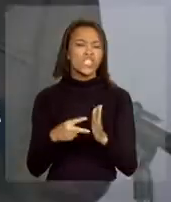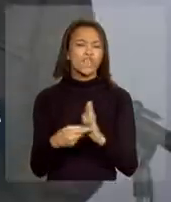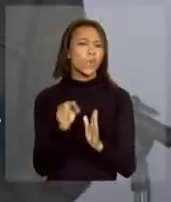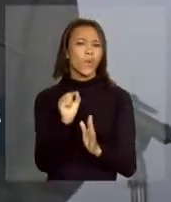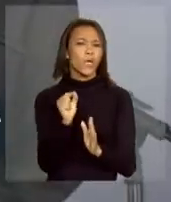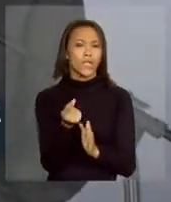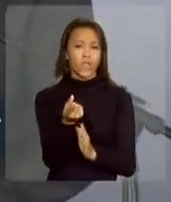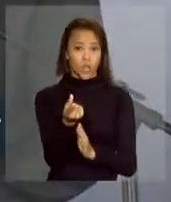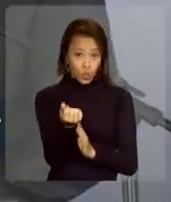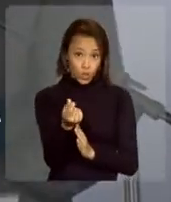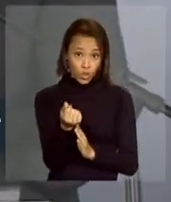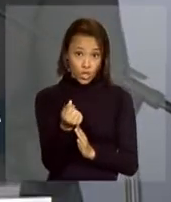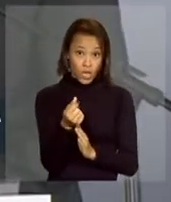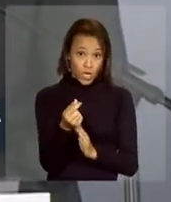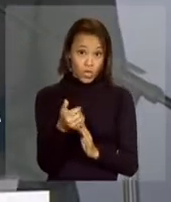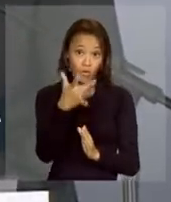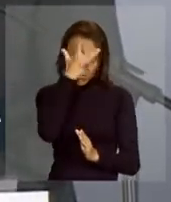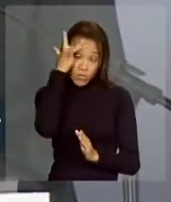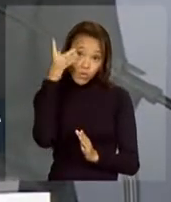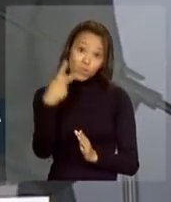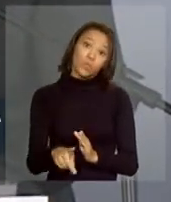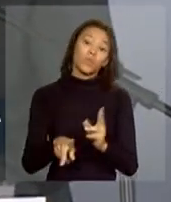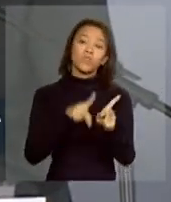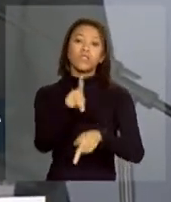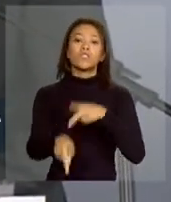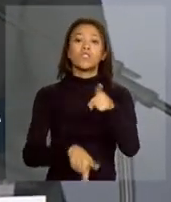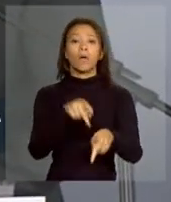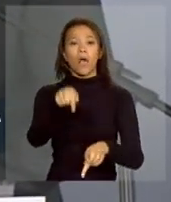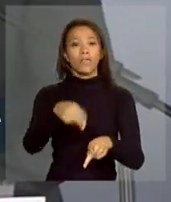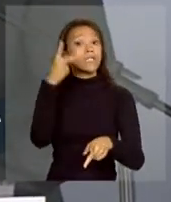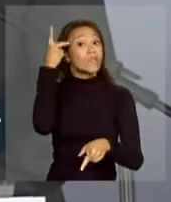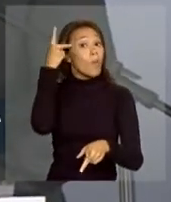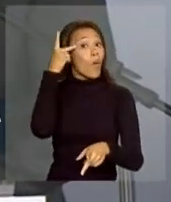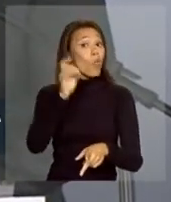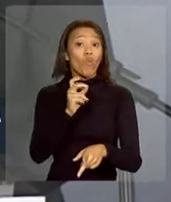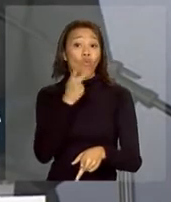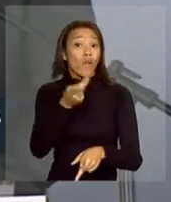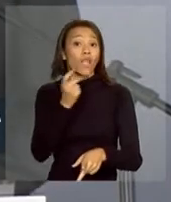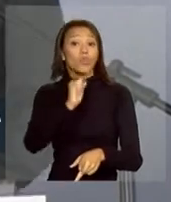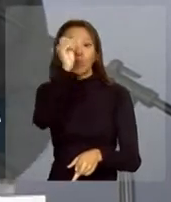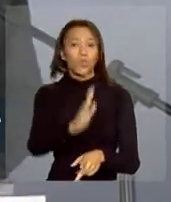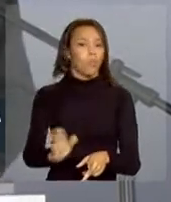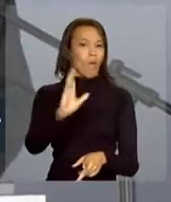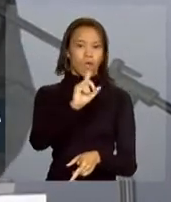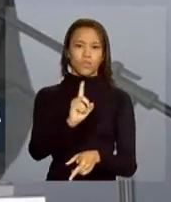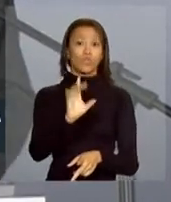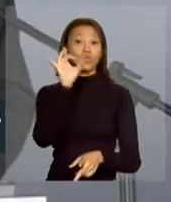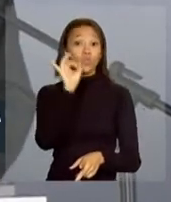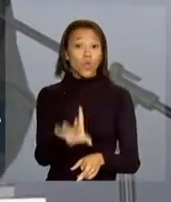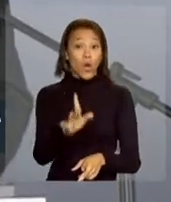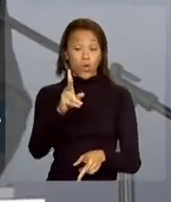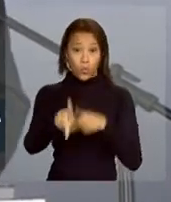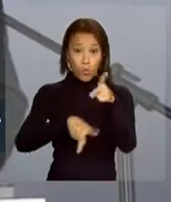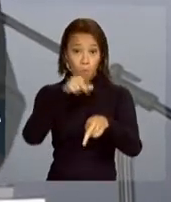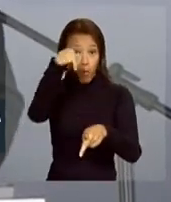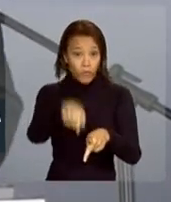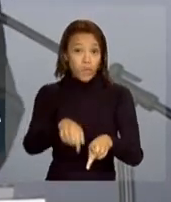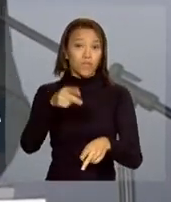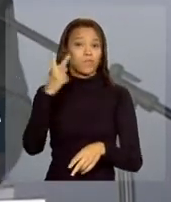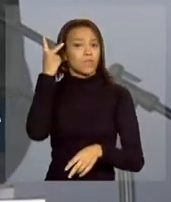bolso do morador da cidade de São Paulo. Não estou falando do Brasil, estou falando só de São Paulo.